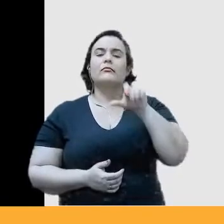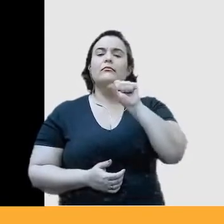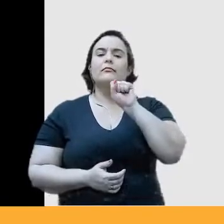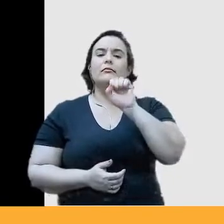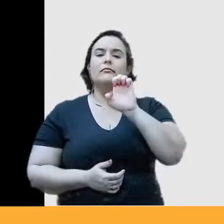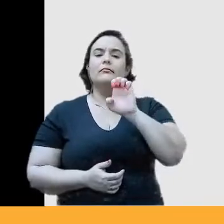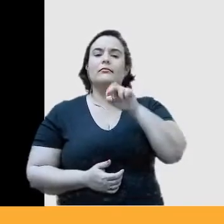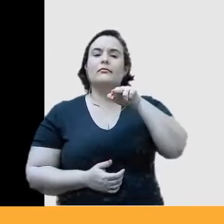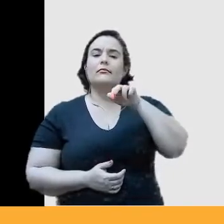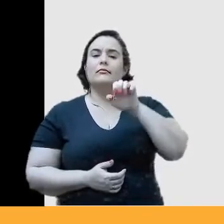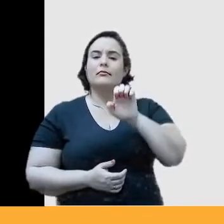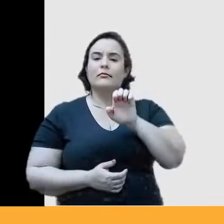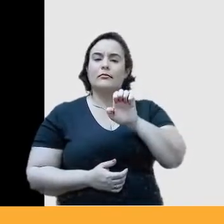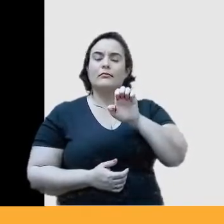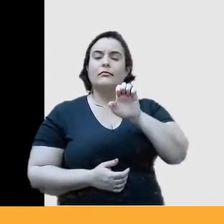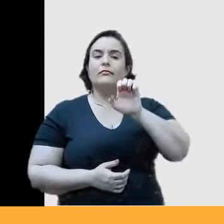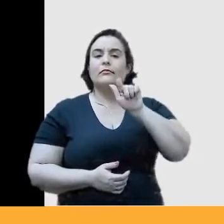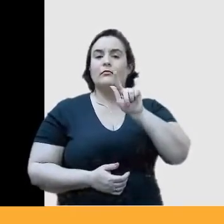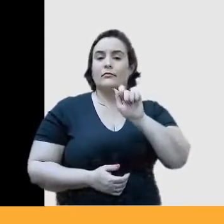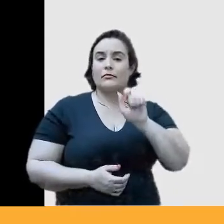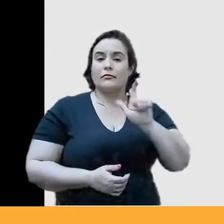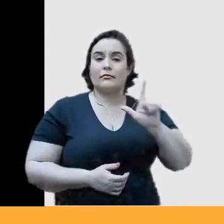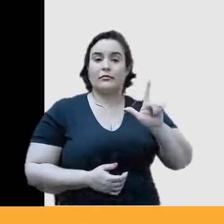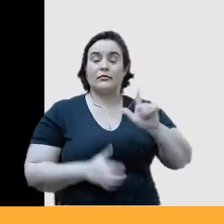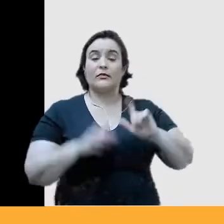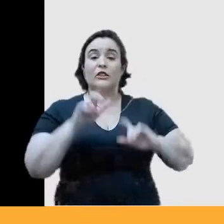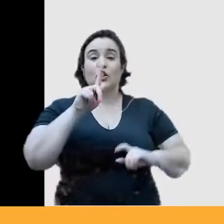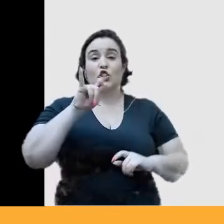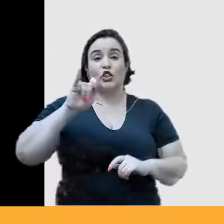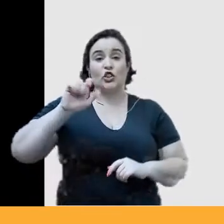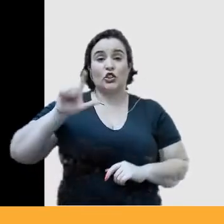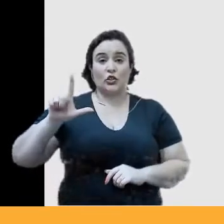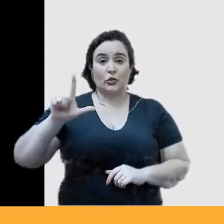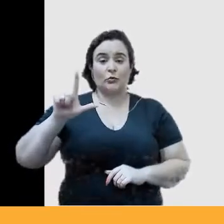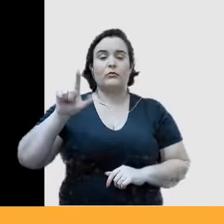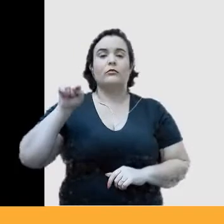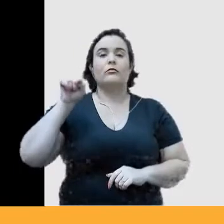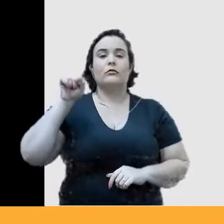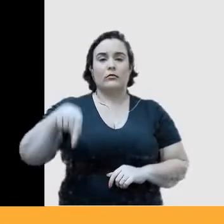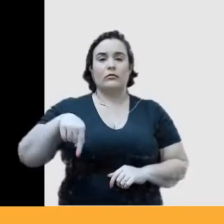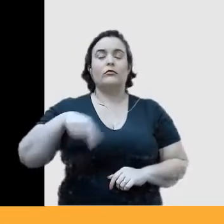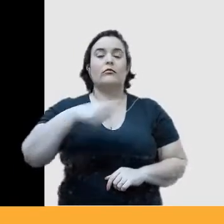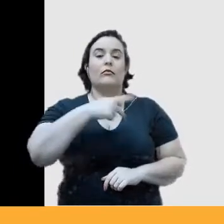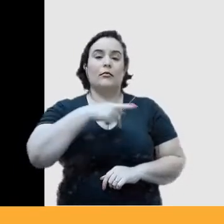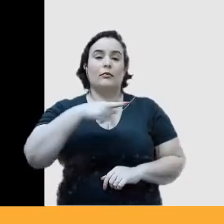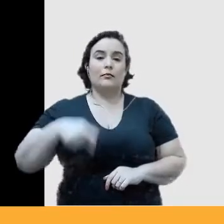5, fez parte vazio, né? Fez parte vazio, foi uma